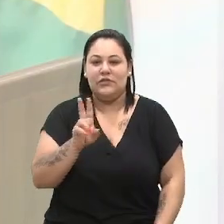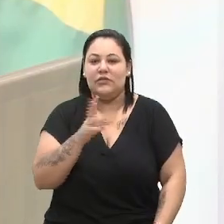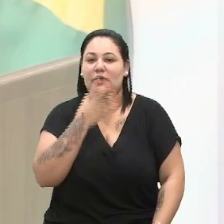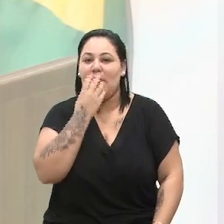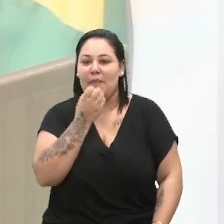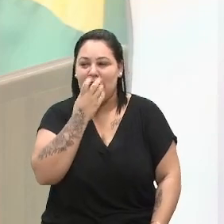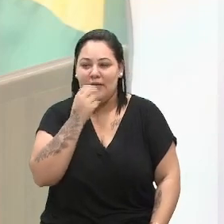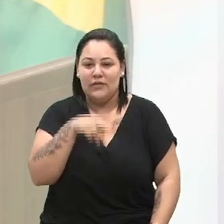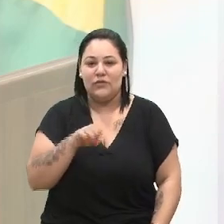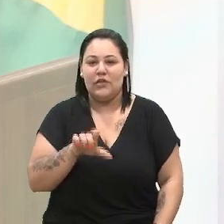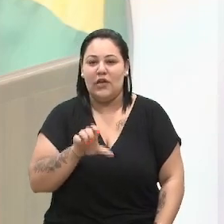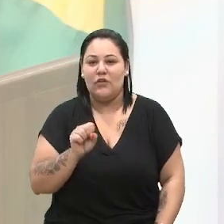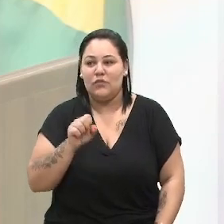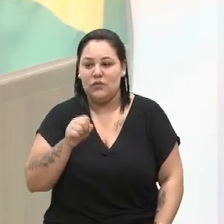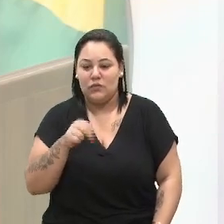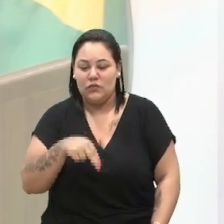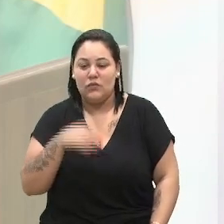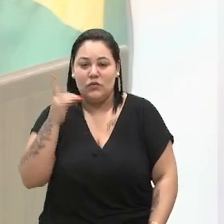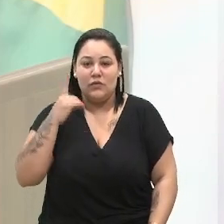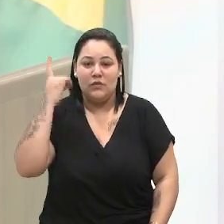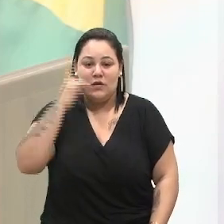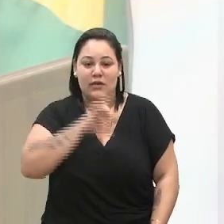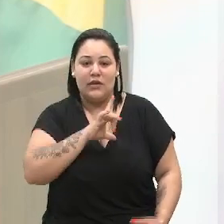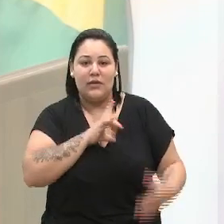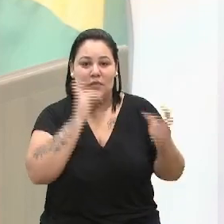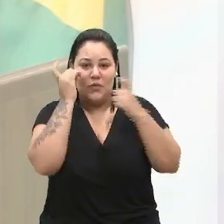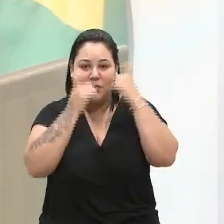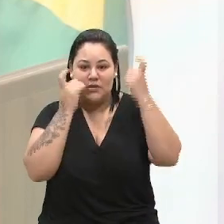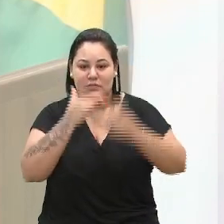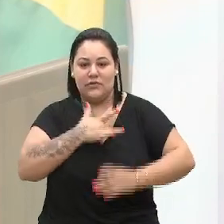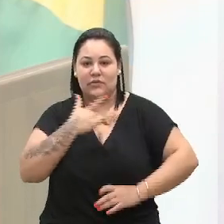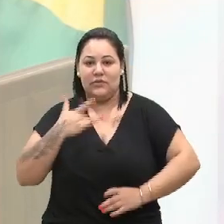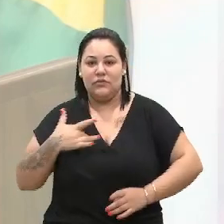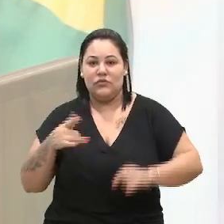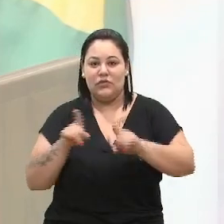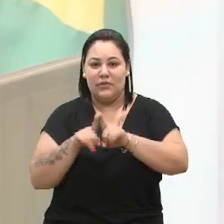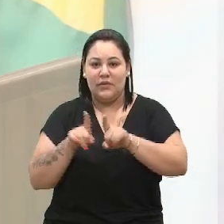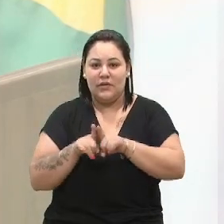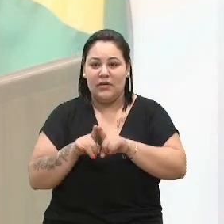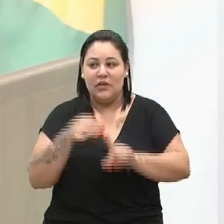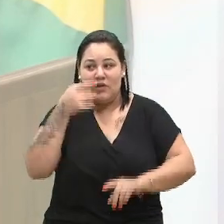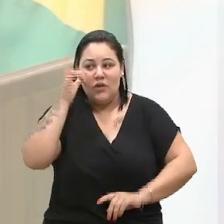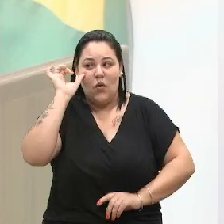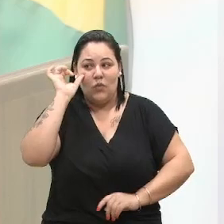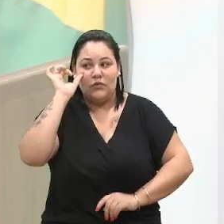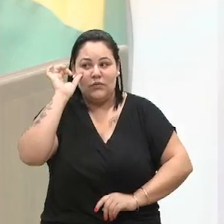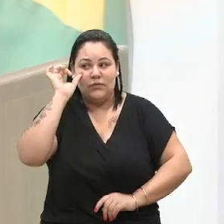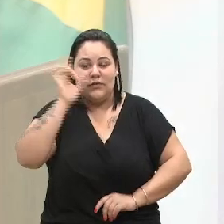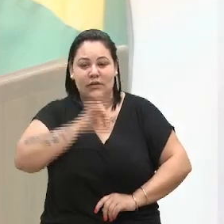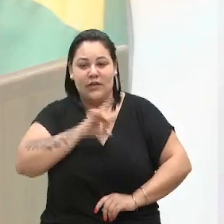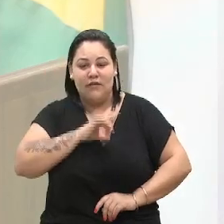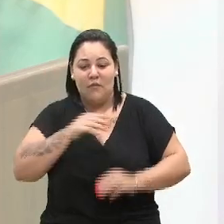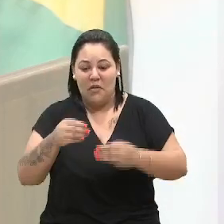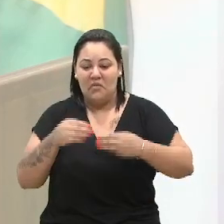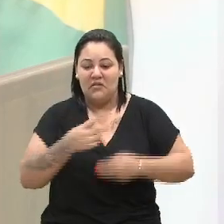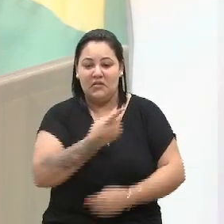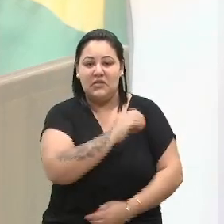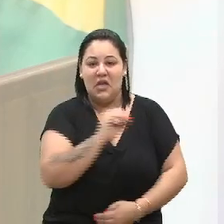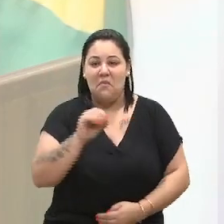ao deputado Elton Weber, que tem preocupação também com a saúde, e que ontem, uma emenda de R 100 mil